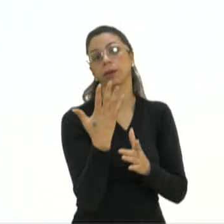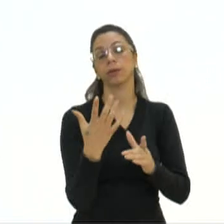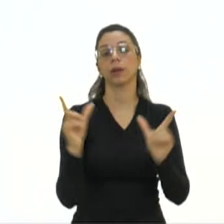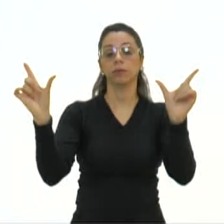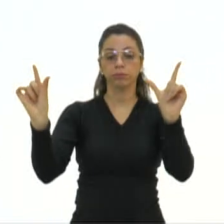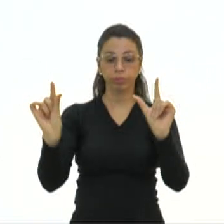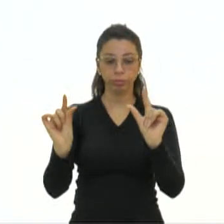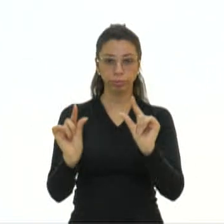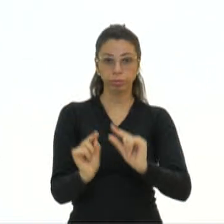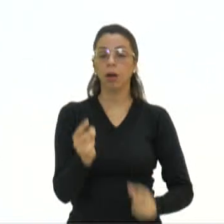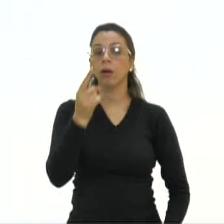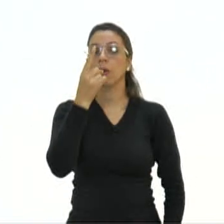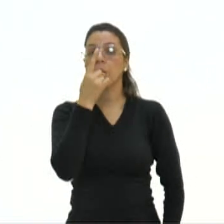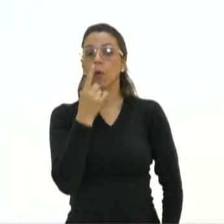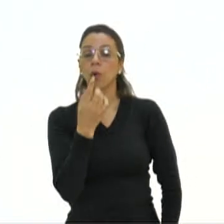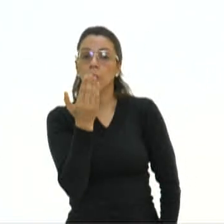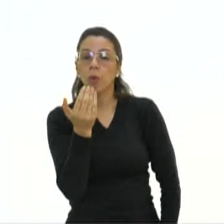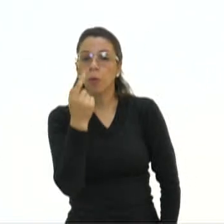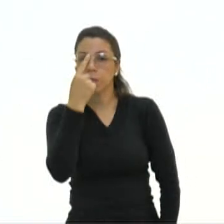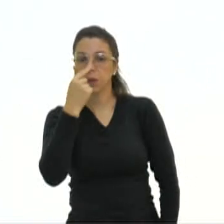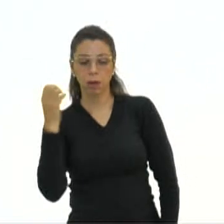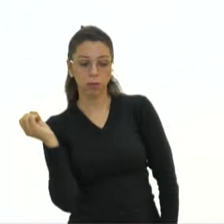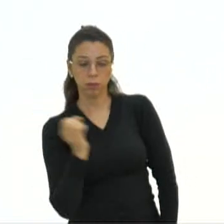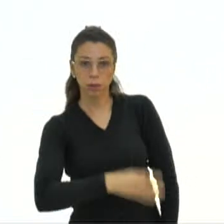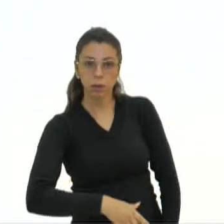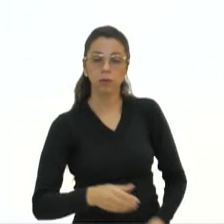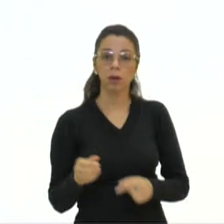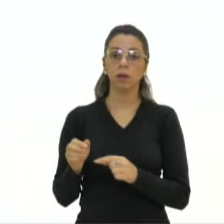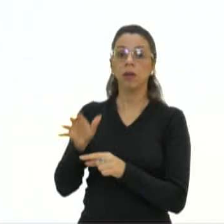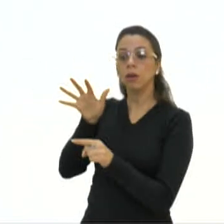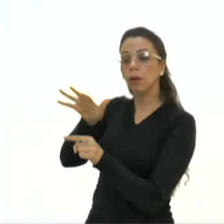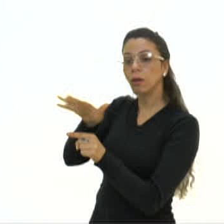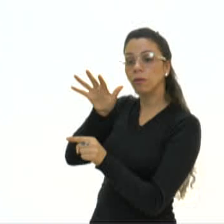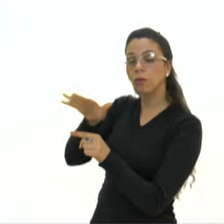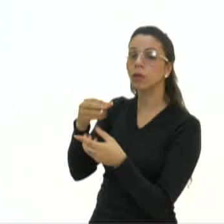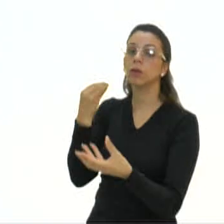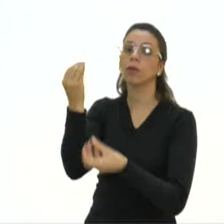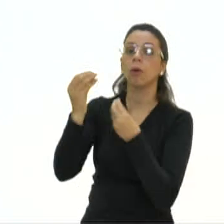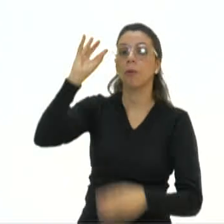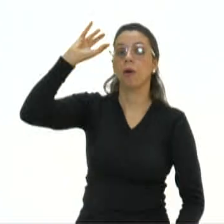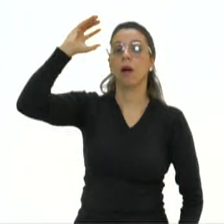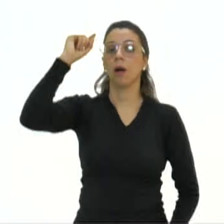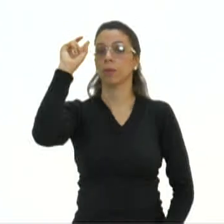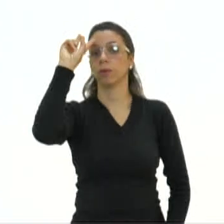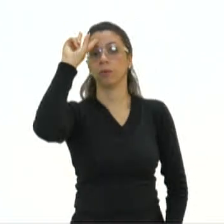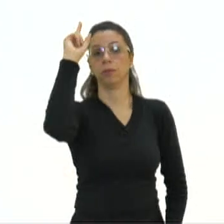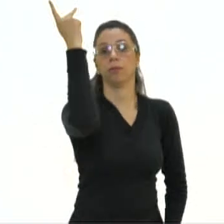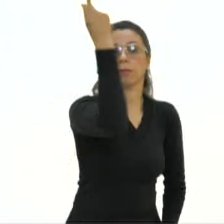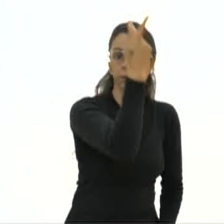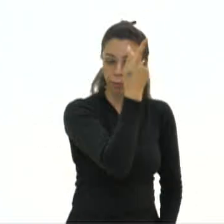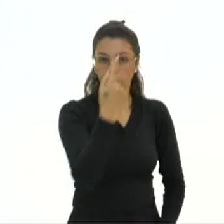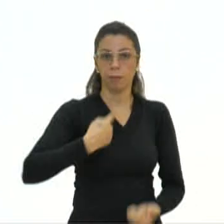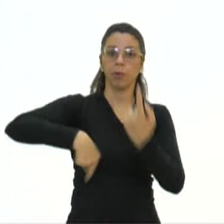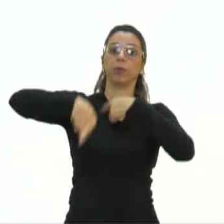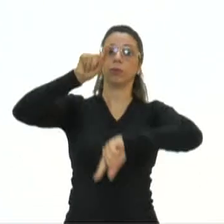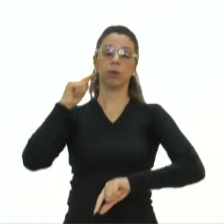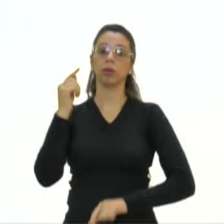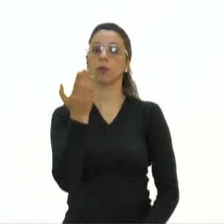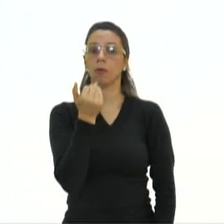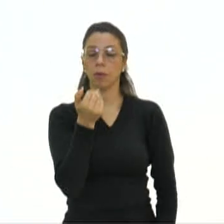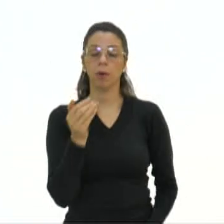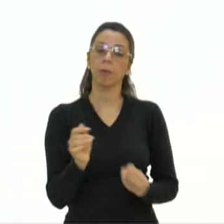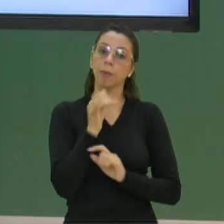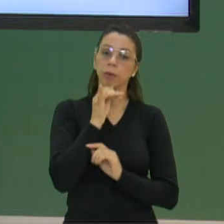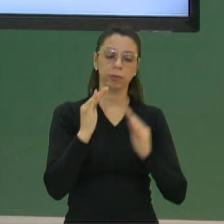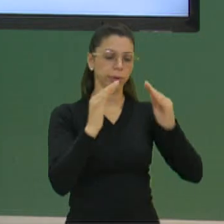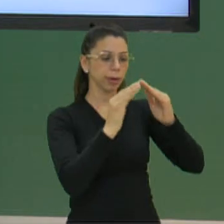desperdício de comida e influencie na escolha de determinadas opções alimentares. Então, se você pode diminuir na sua